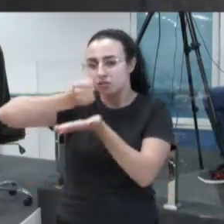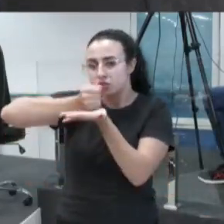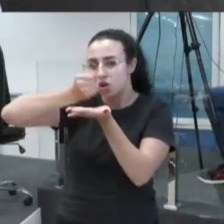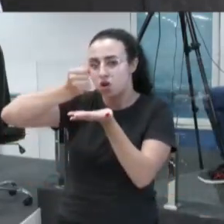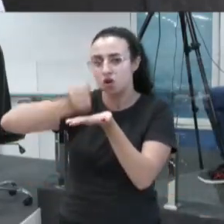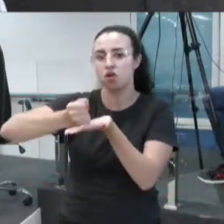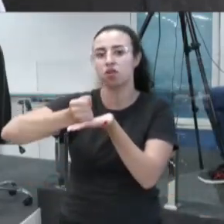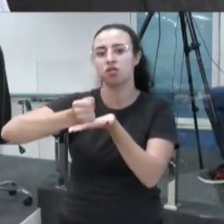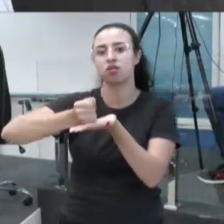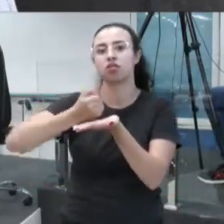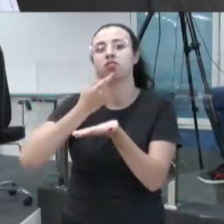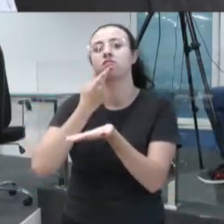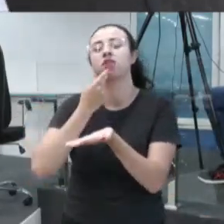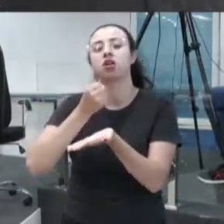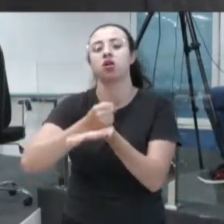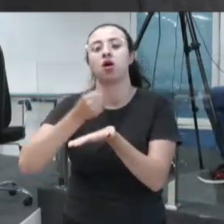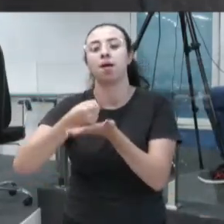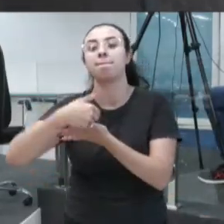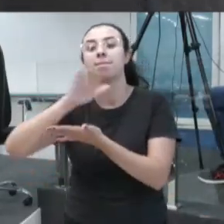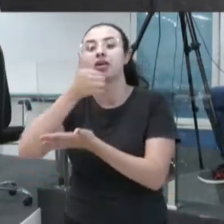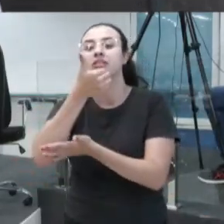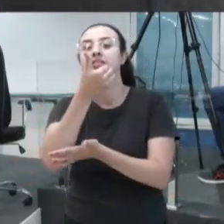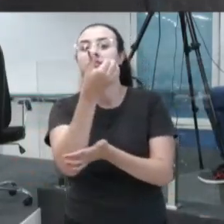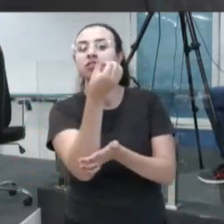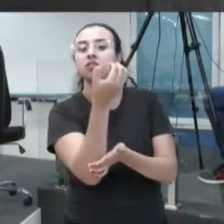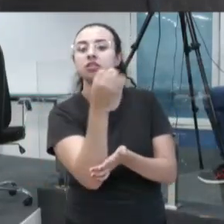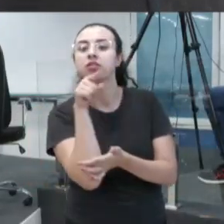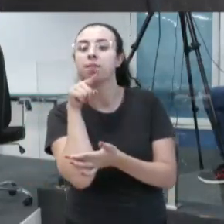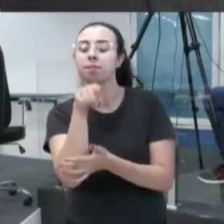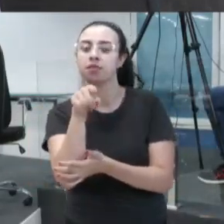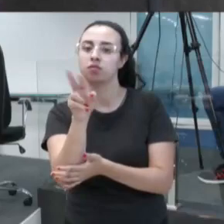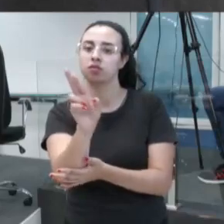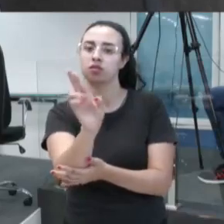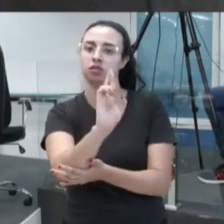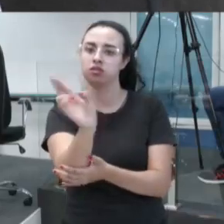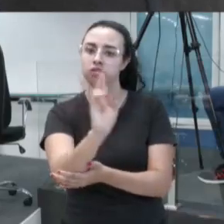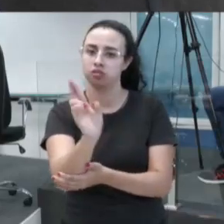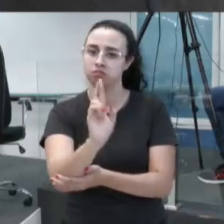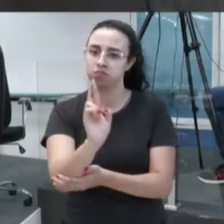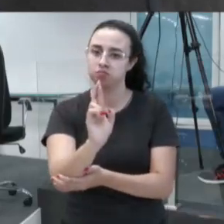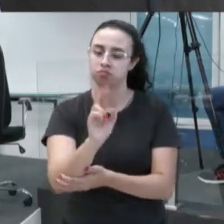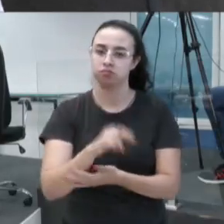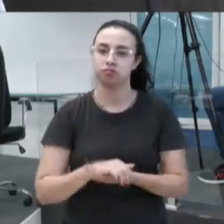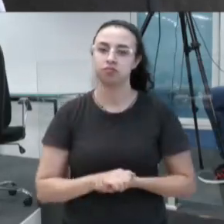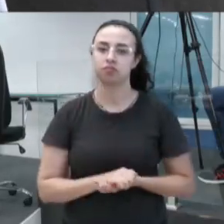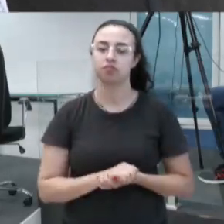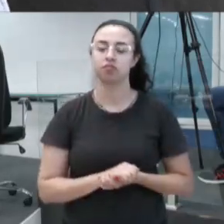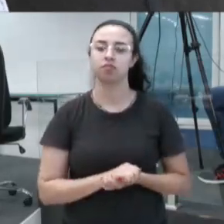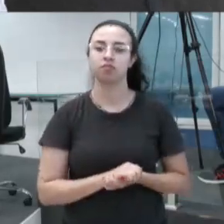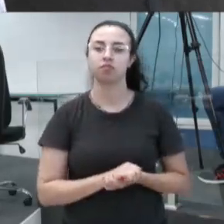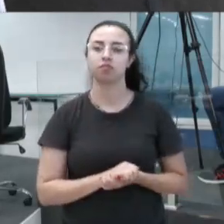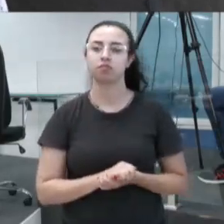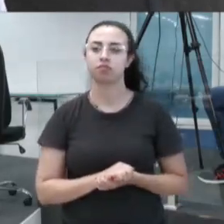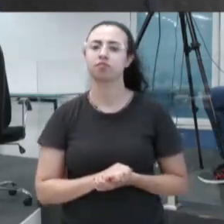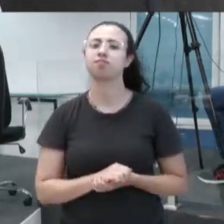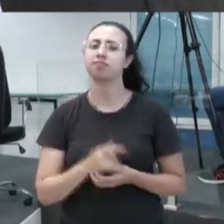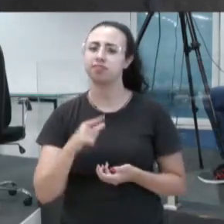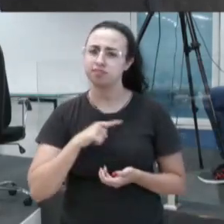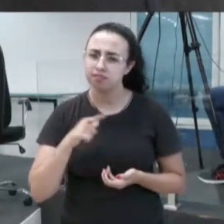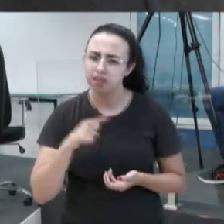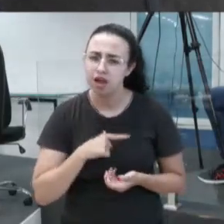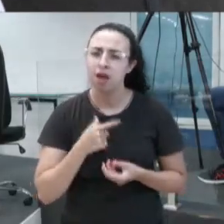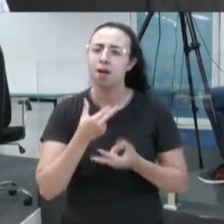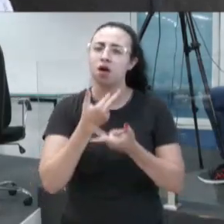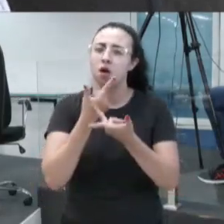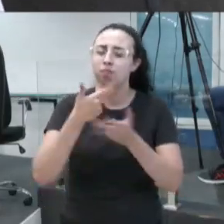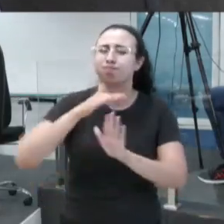falando de contratos de mais de 160 mil reais, senhores vereadores, que não foram cumpridos. Muita sujeira debaixo do